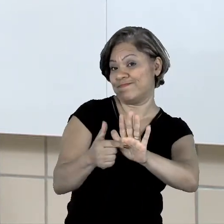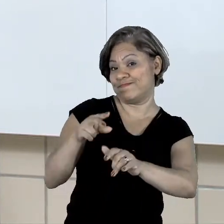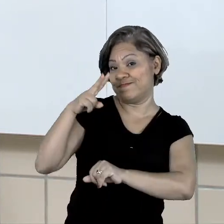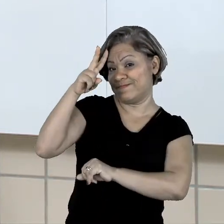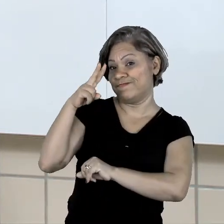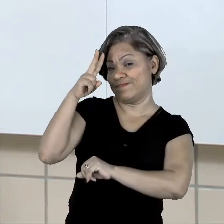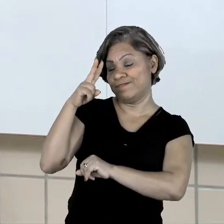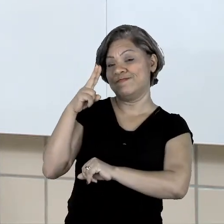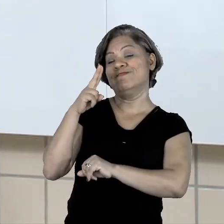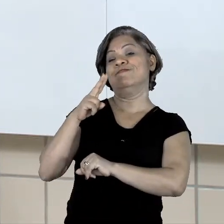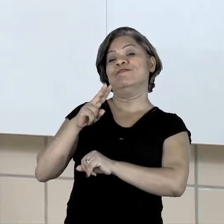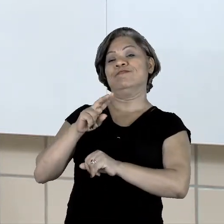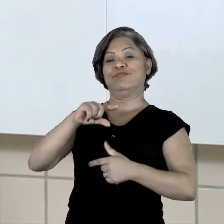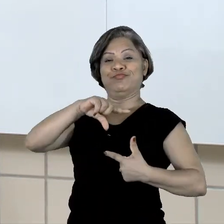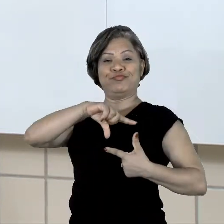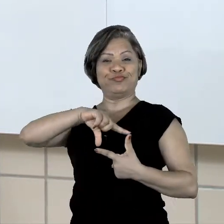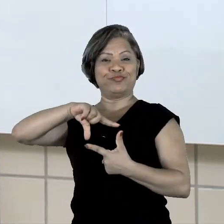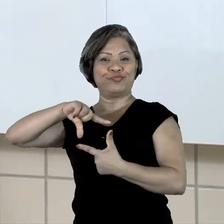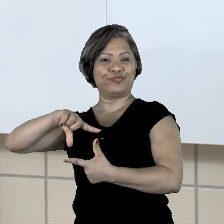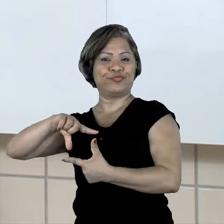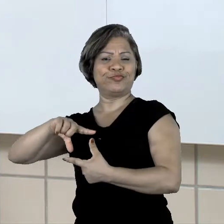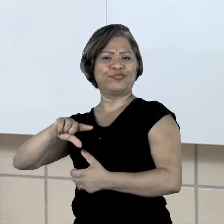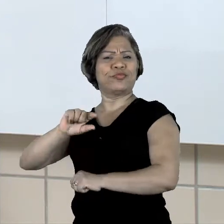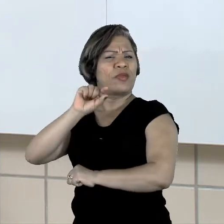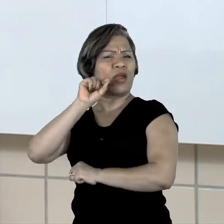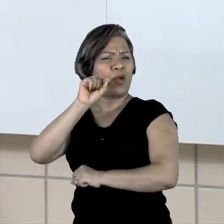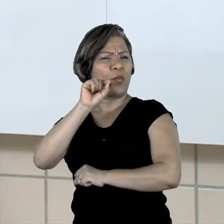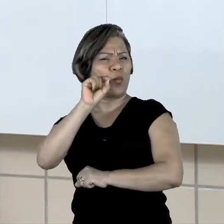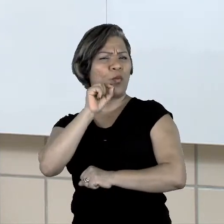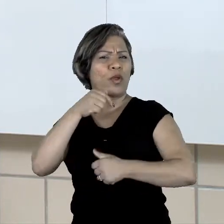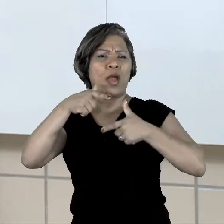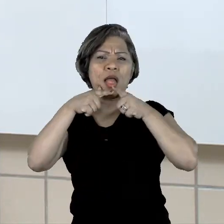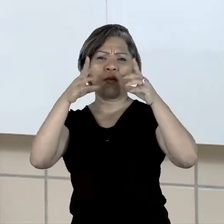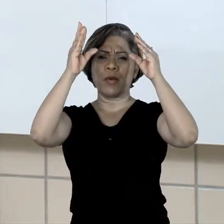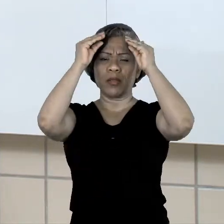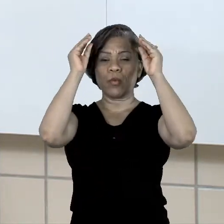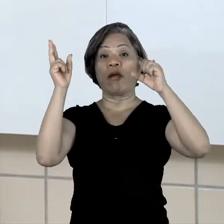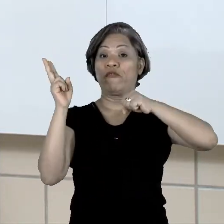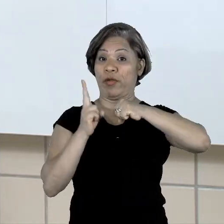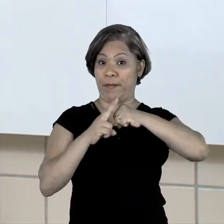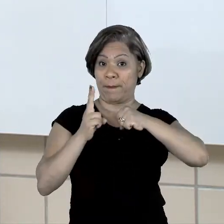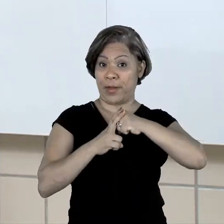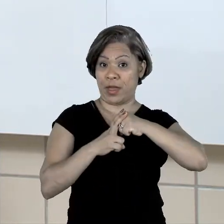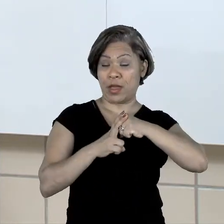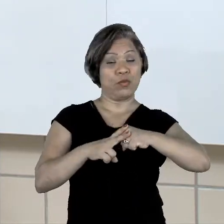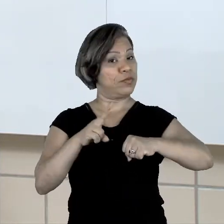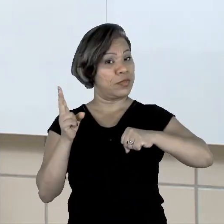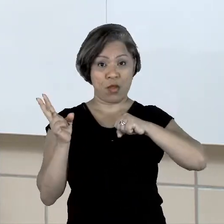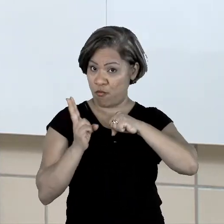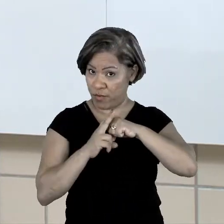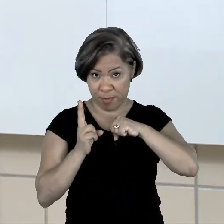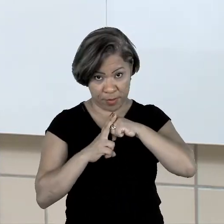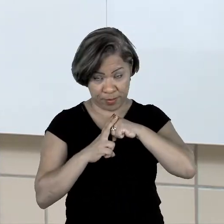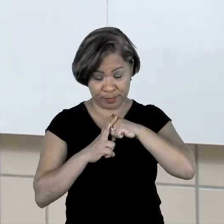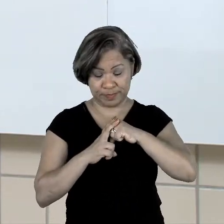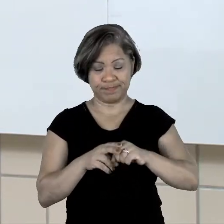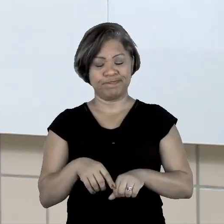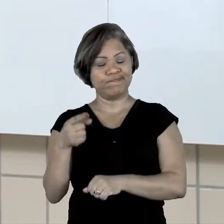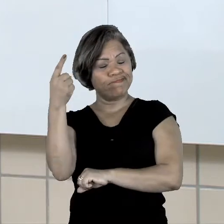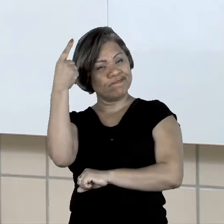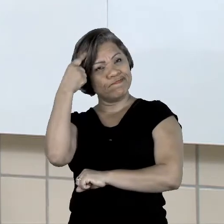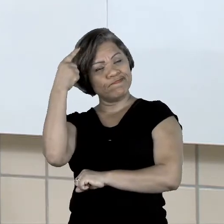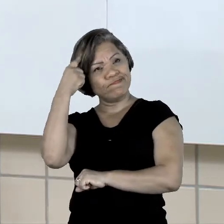entender o que é uma linguagem verbal e o que é uma linguagem não verbal. Quando pensamos em linguagem